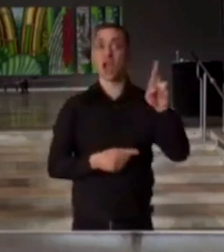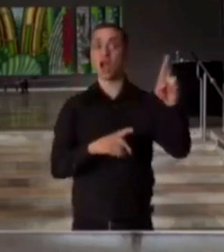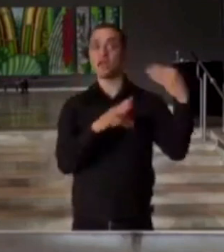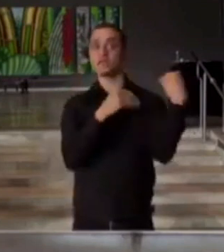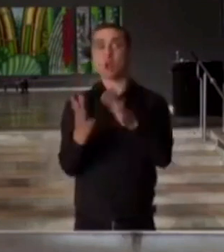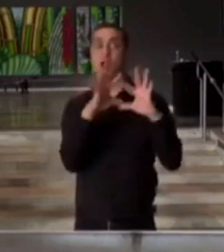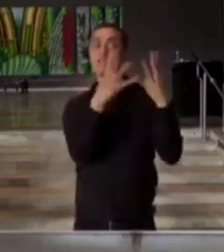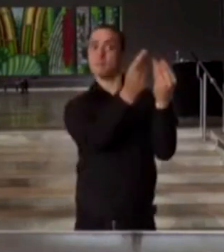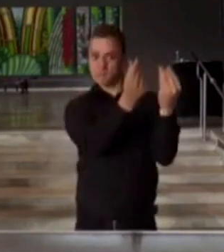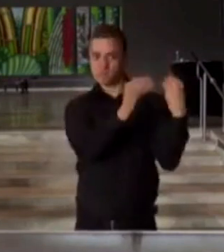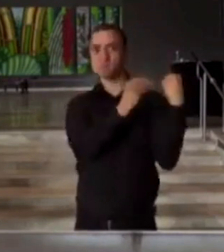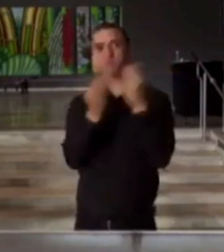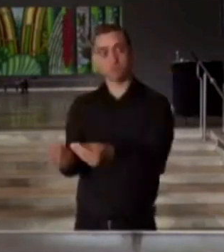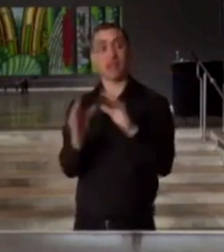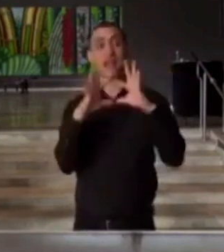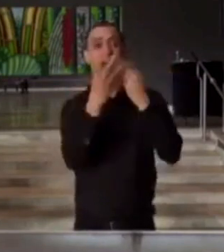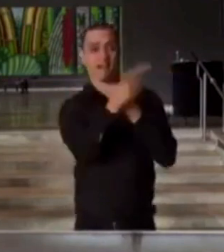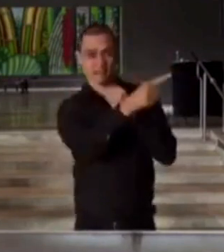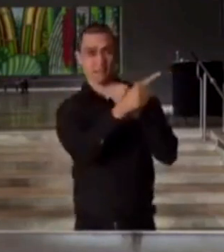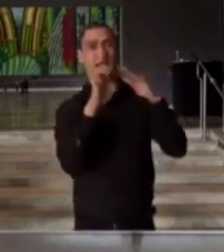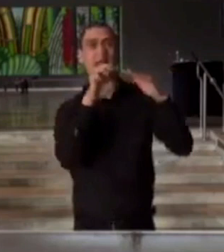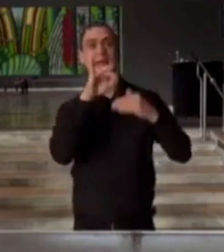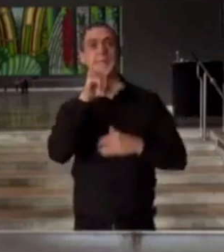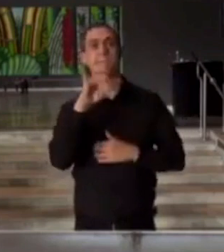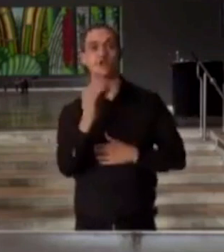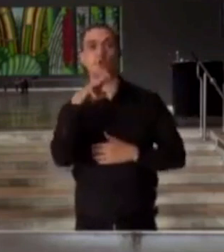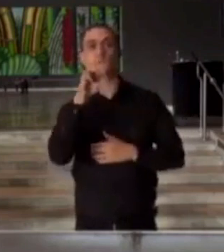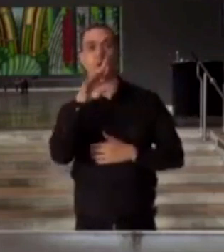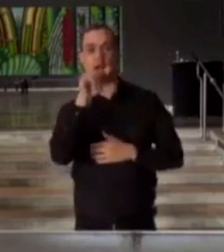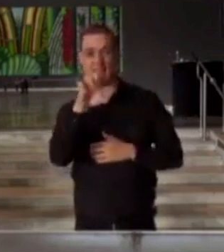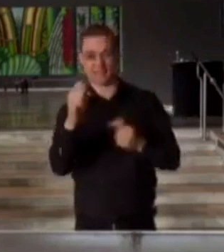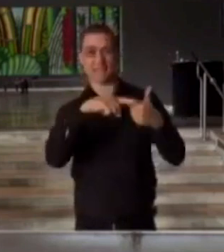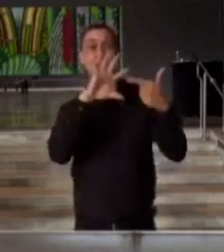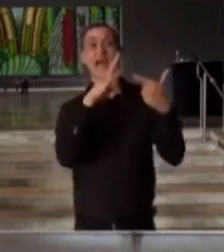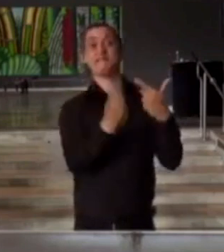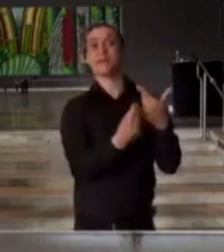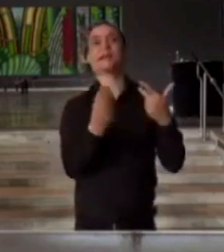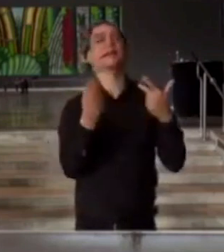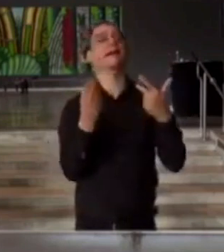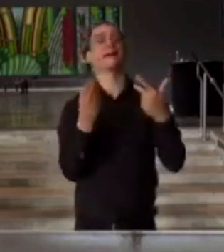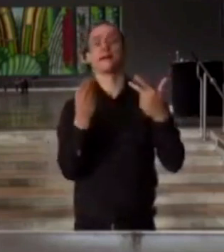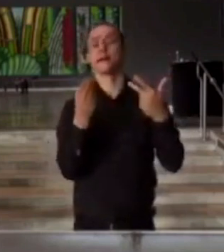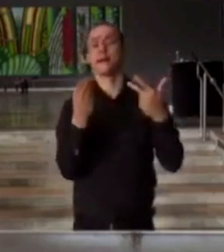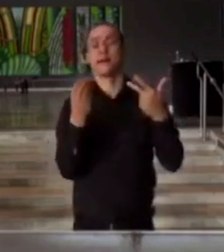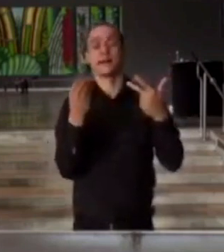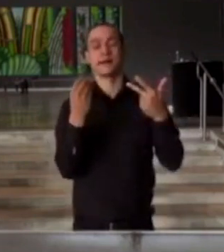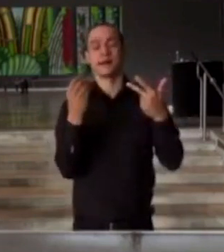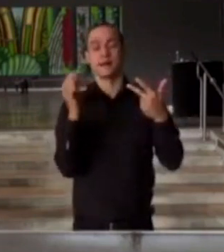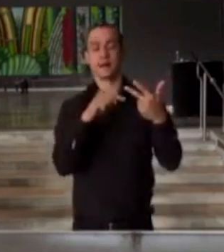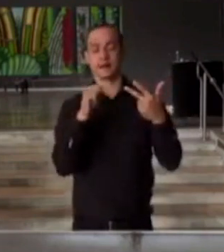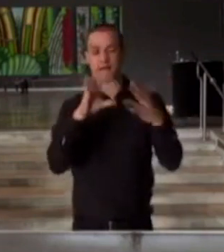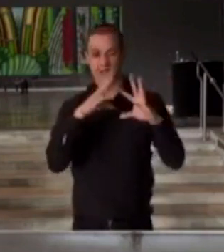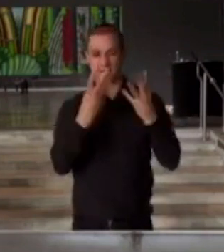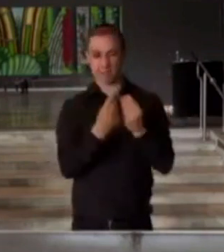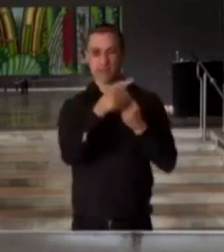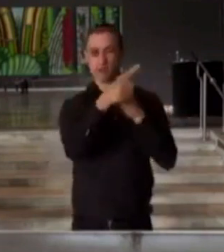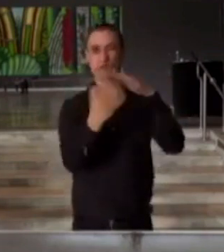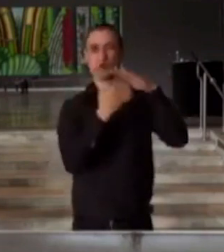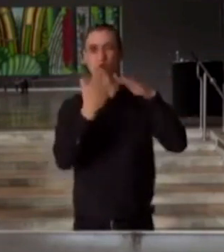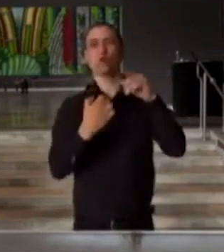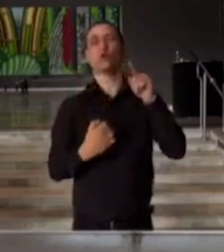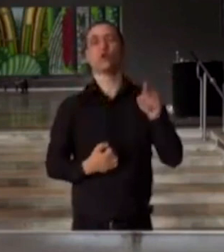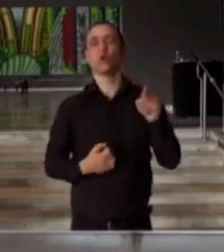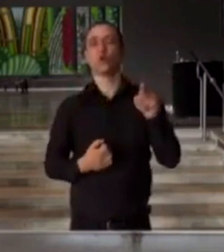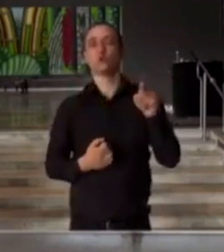da família, a família Hermírio de Moraes, a família do empresário